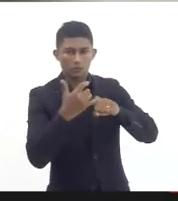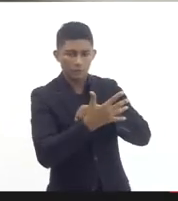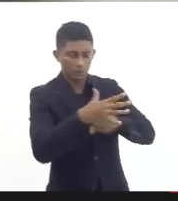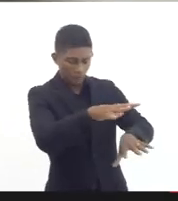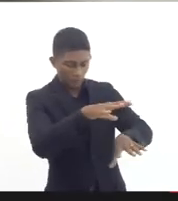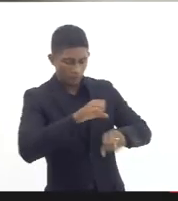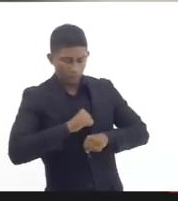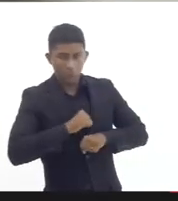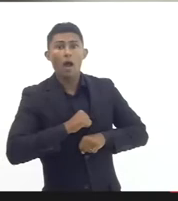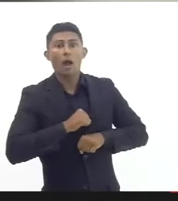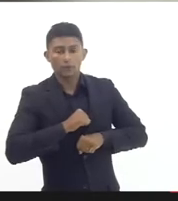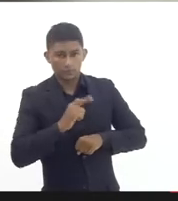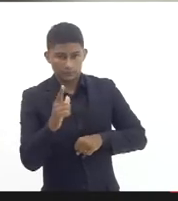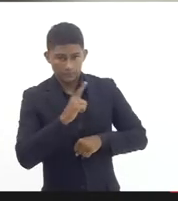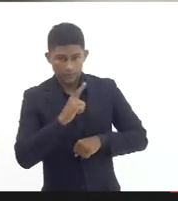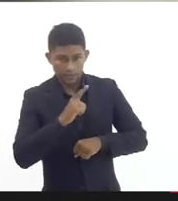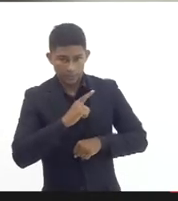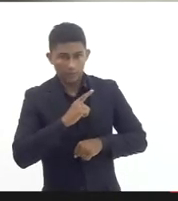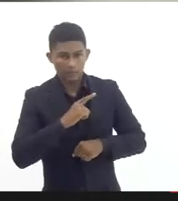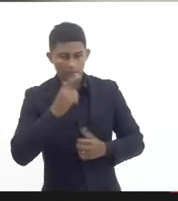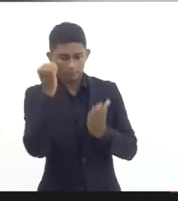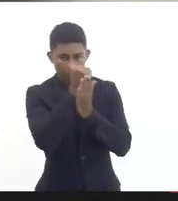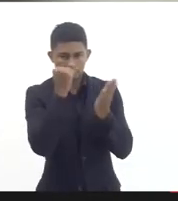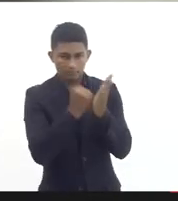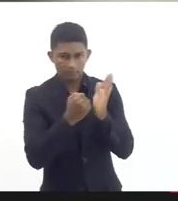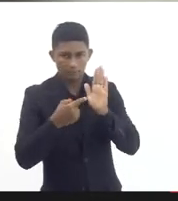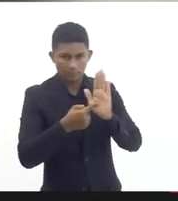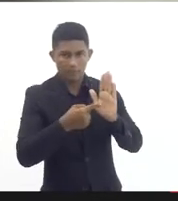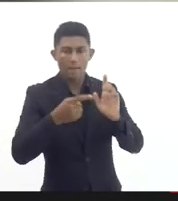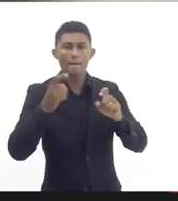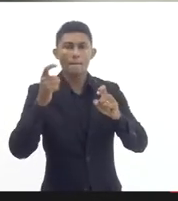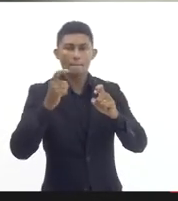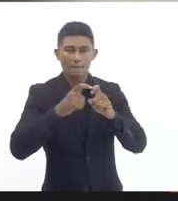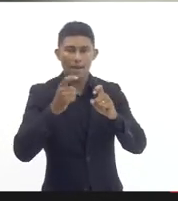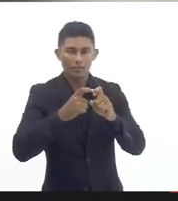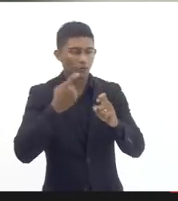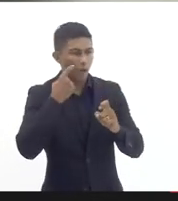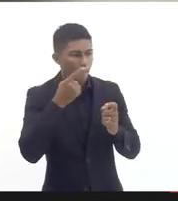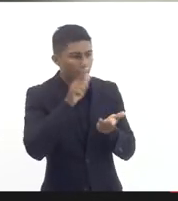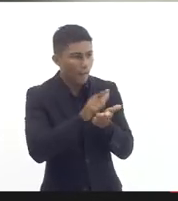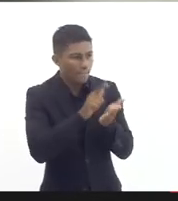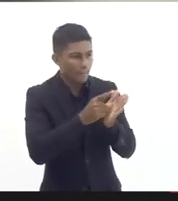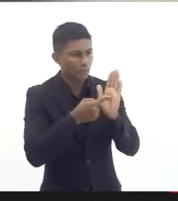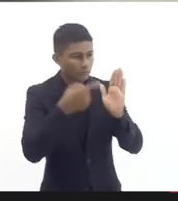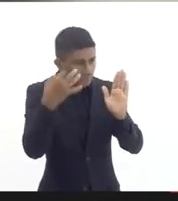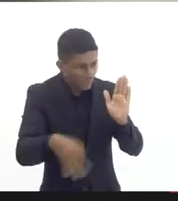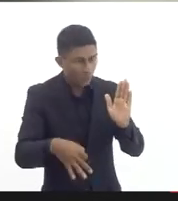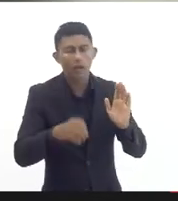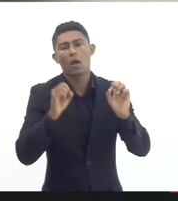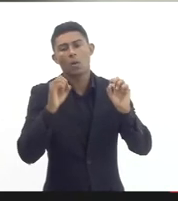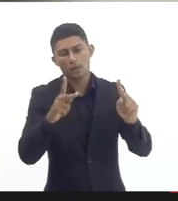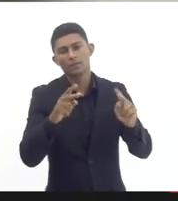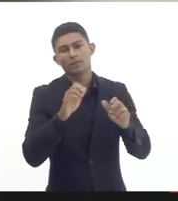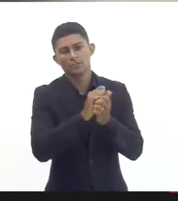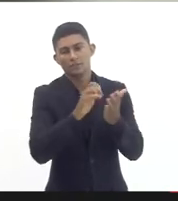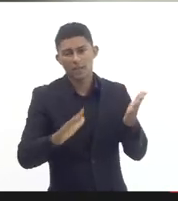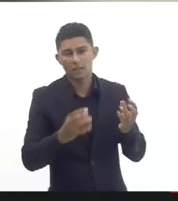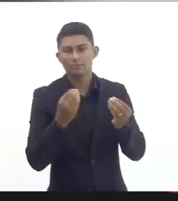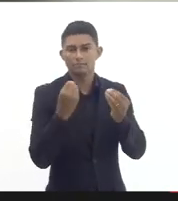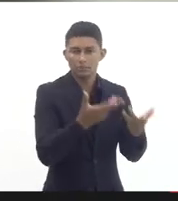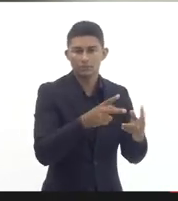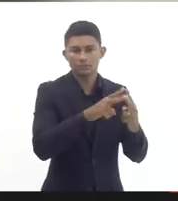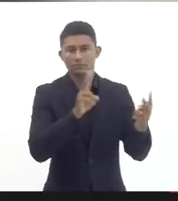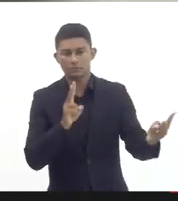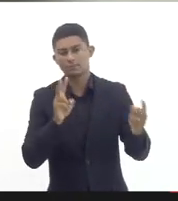obtivemos essa informação de que seria possível a utilização desse material então nós oficiamos e fizemos essa